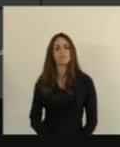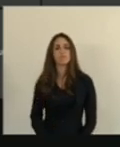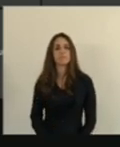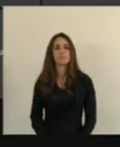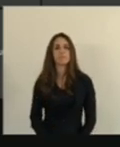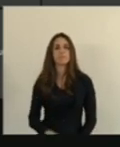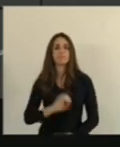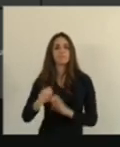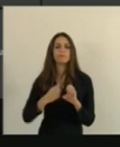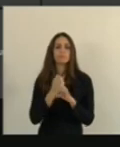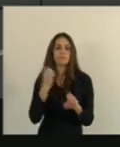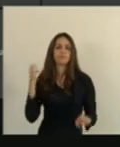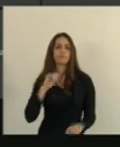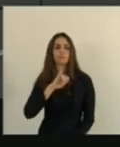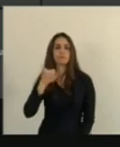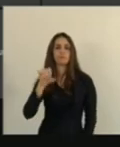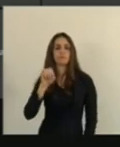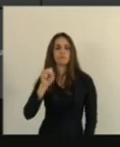sim. Engenheiro José Esmeraldo?